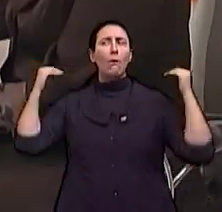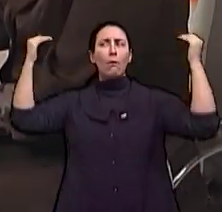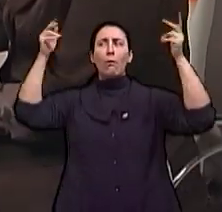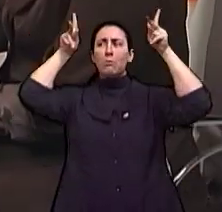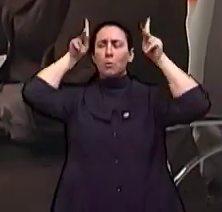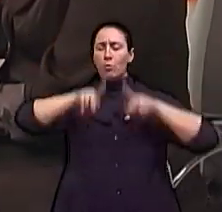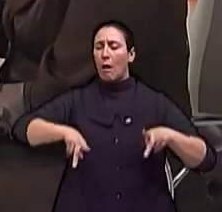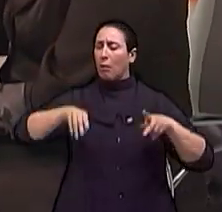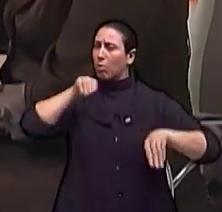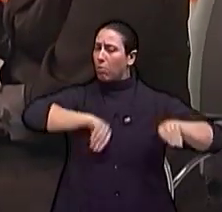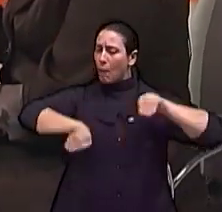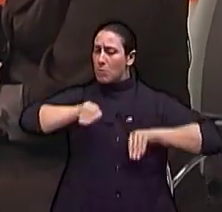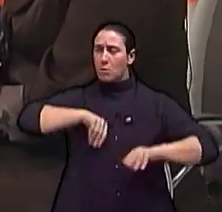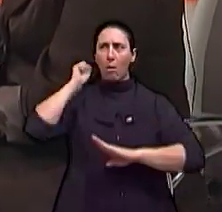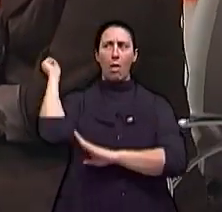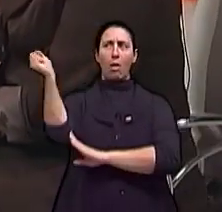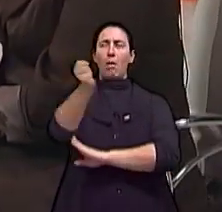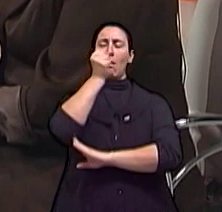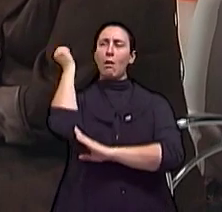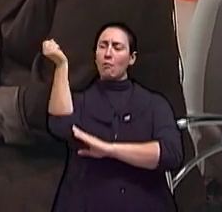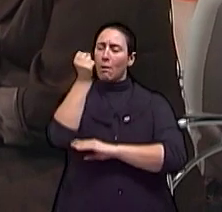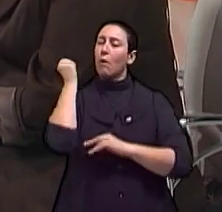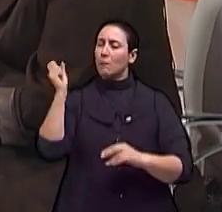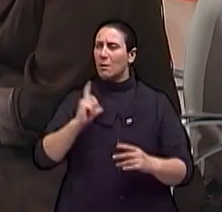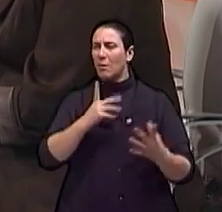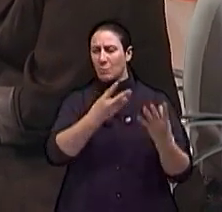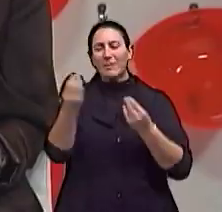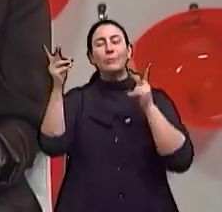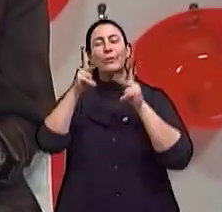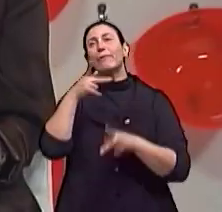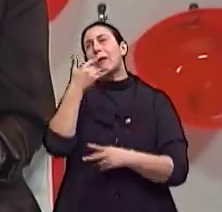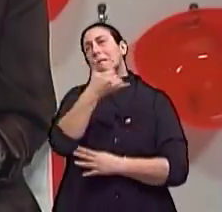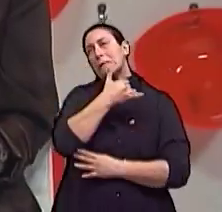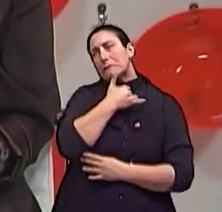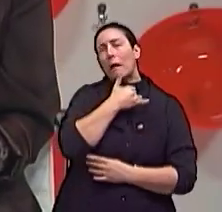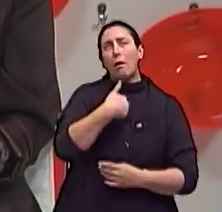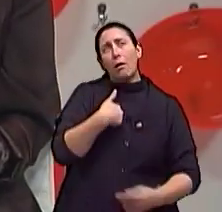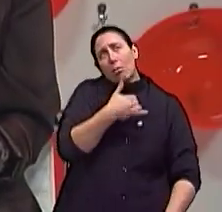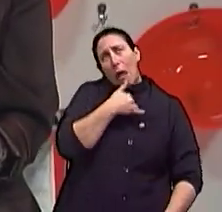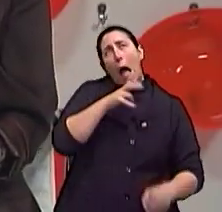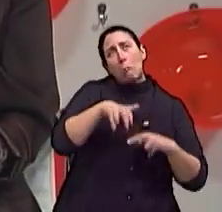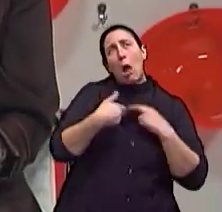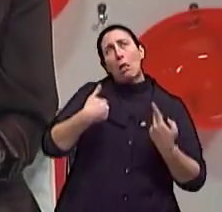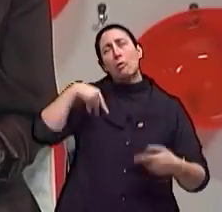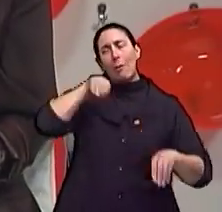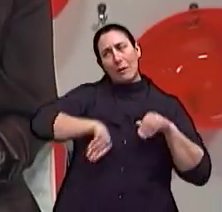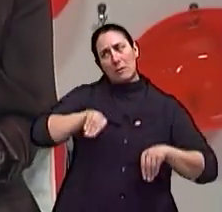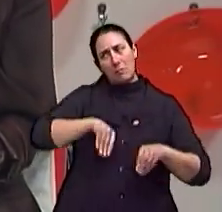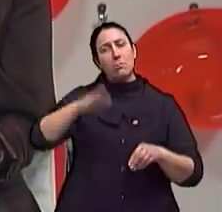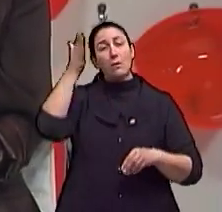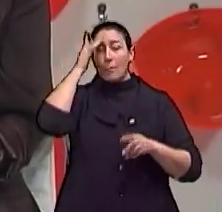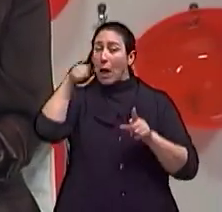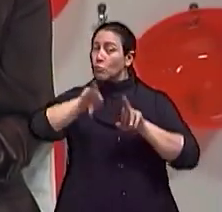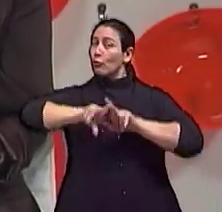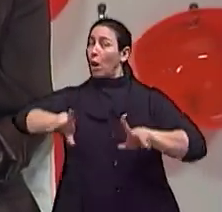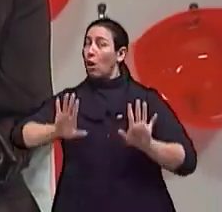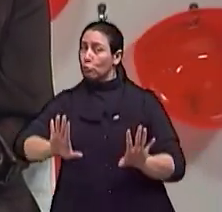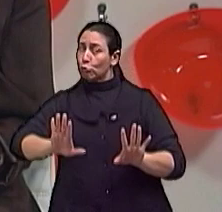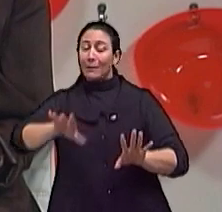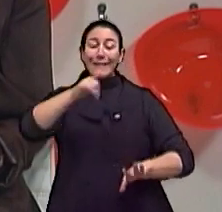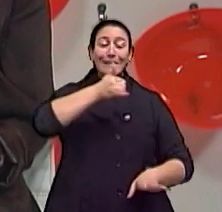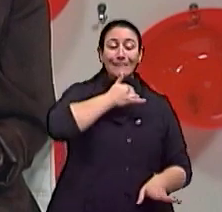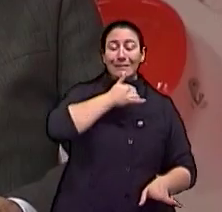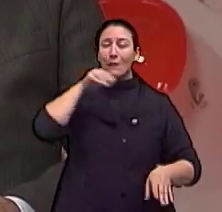severas, né? Não a depressão, tem gente que chama tristeza de depressão, né? Então, não é bem isso, a está falando de depressões